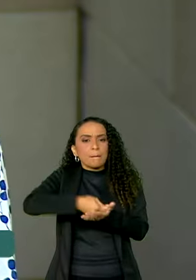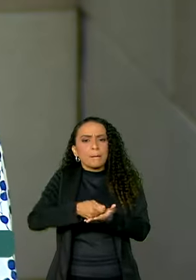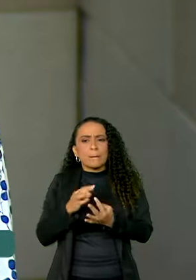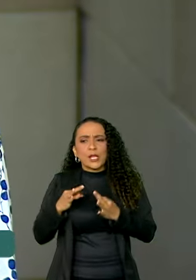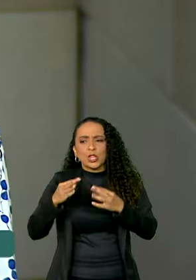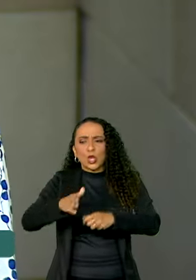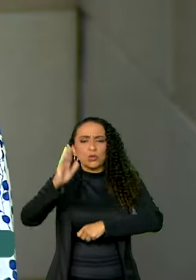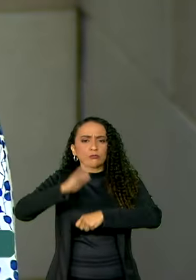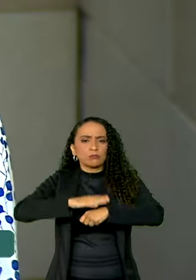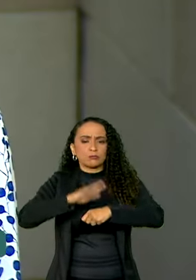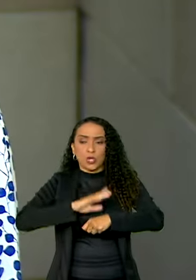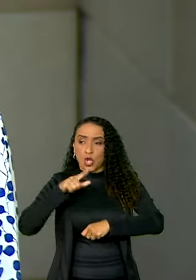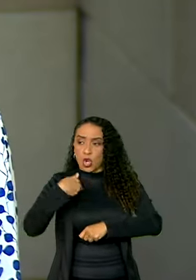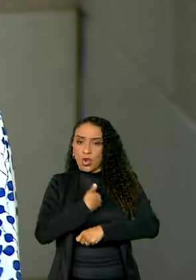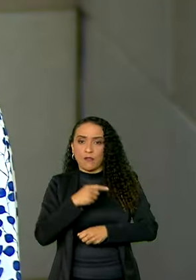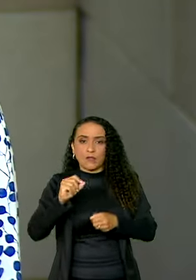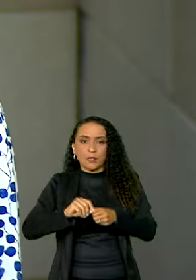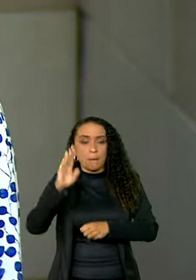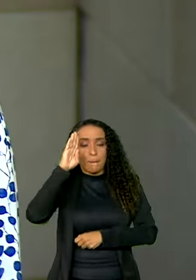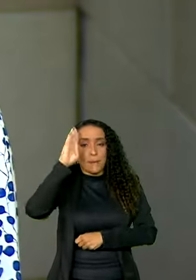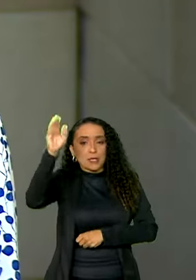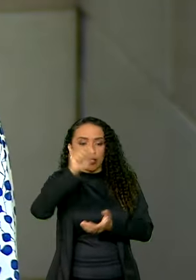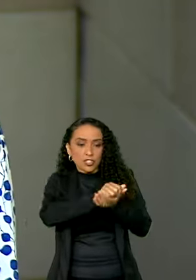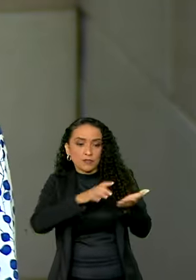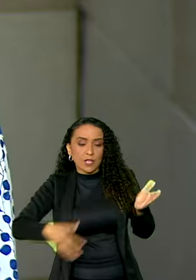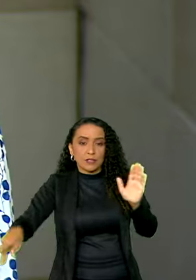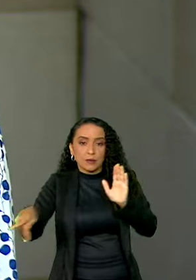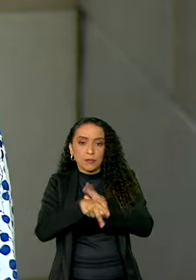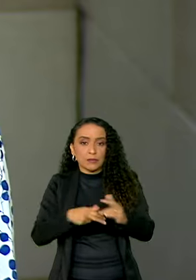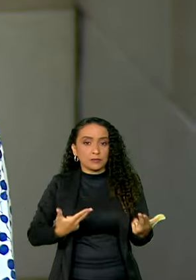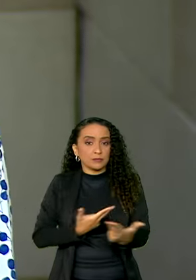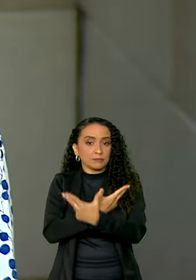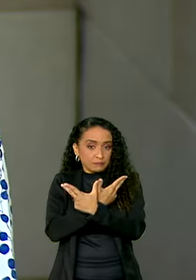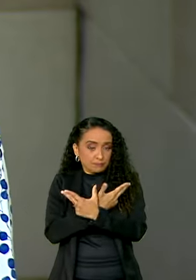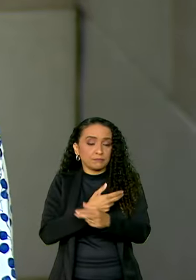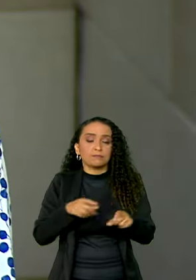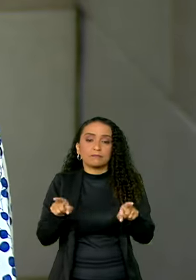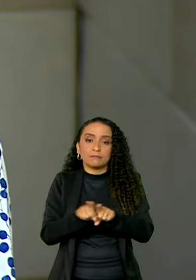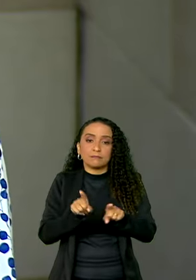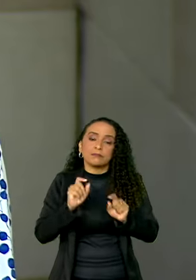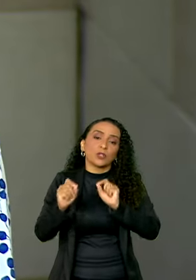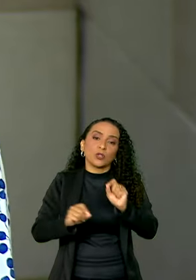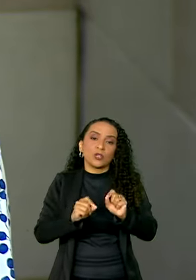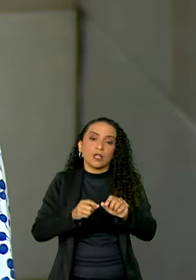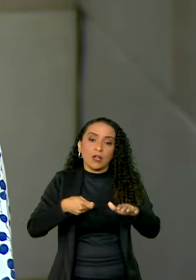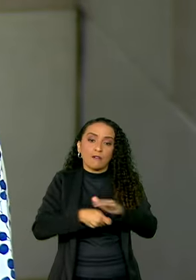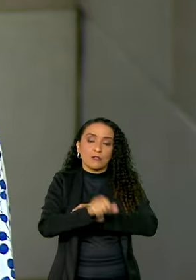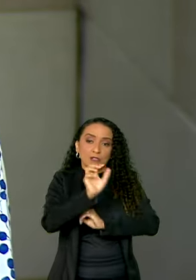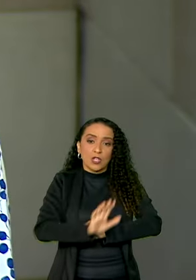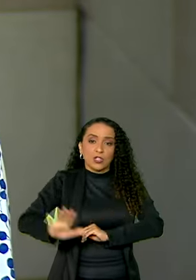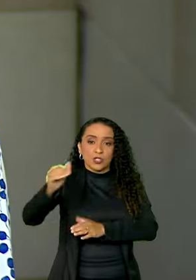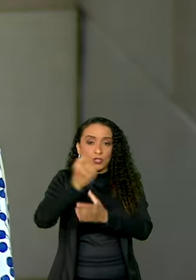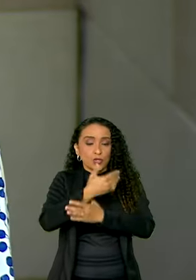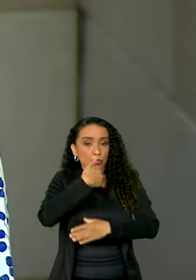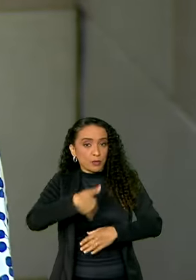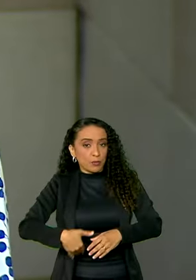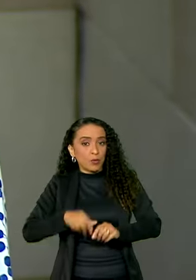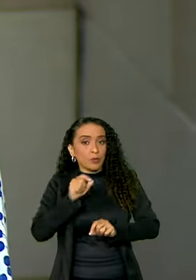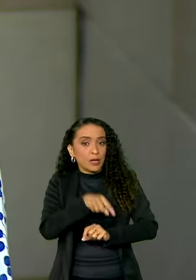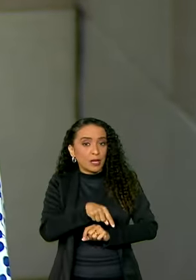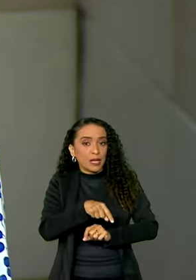operações que nós fazemos, principalmente a atividade da Força Nacional de Segurança Pública. O Fundo Nacional de Segurança Pública